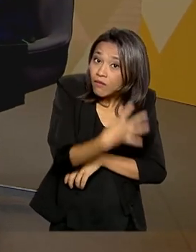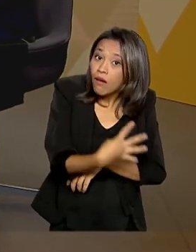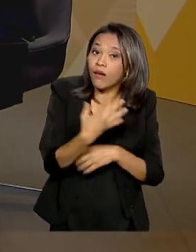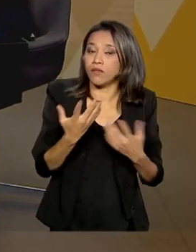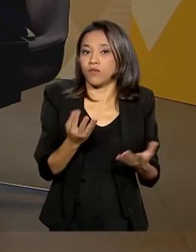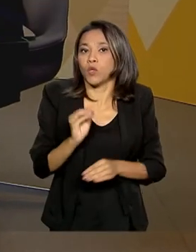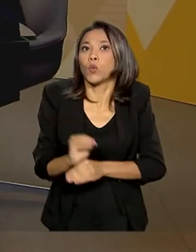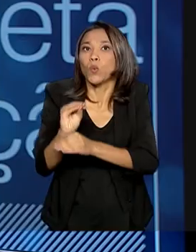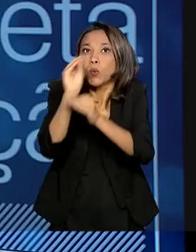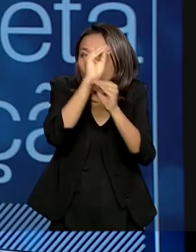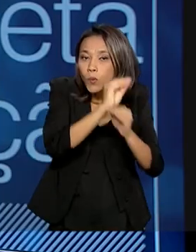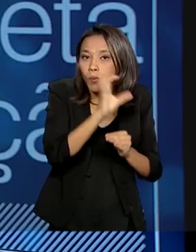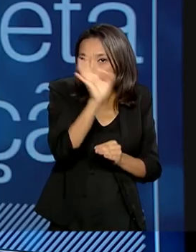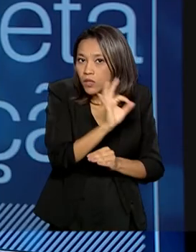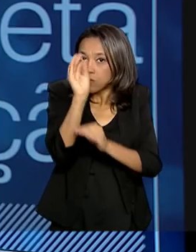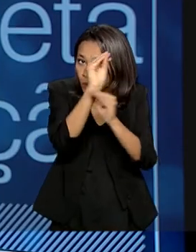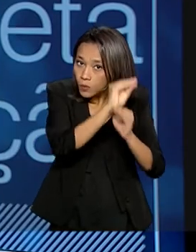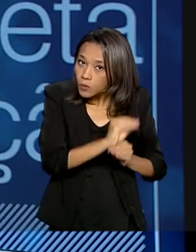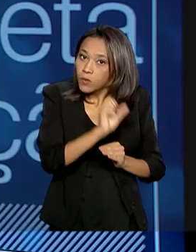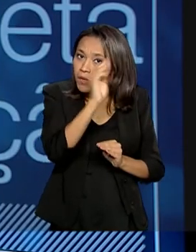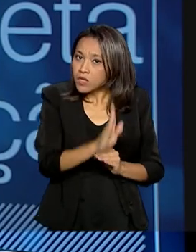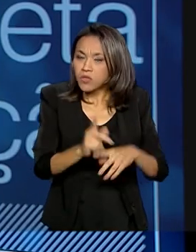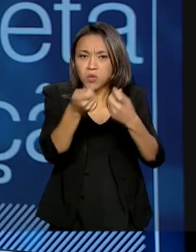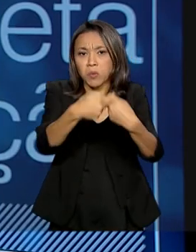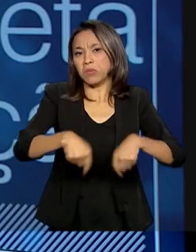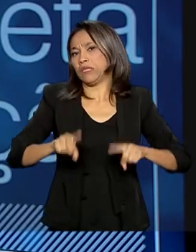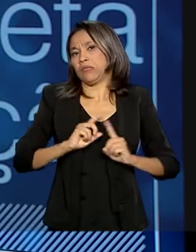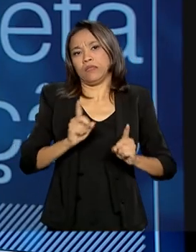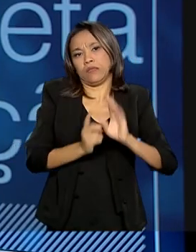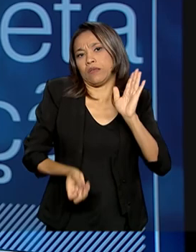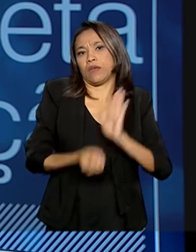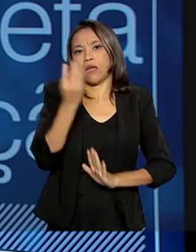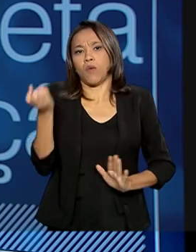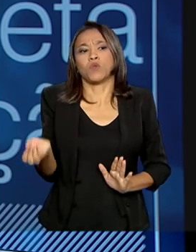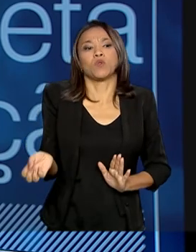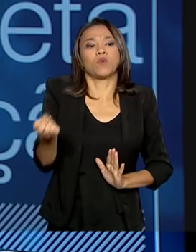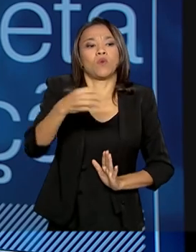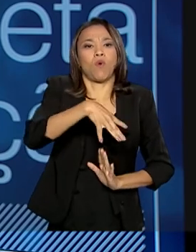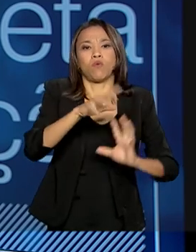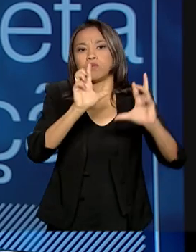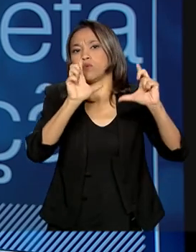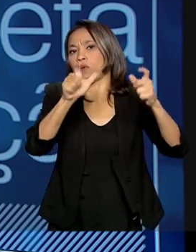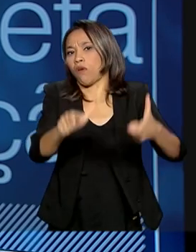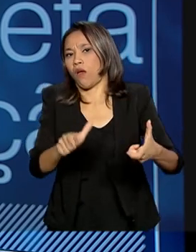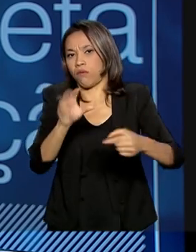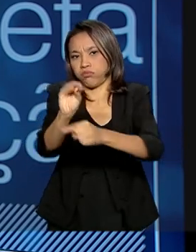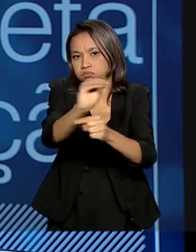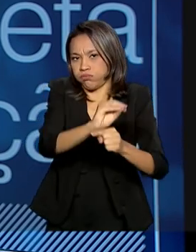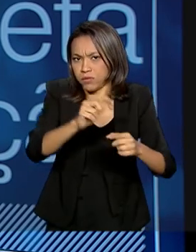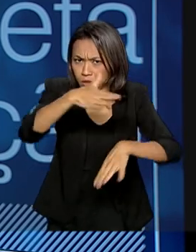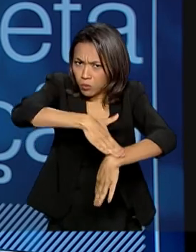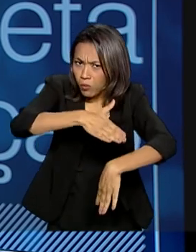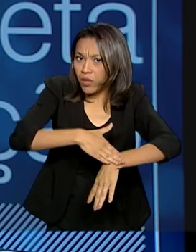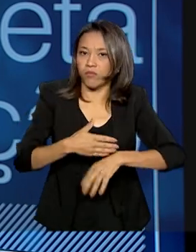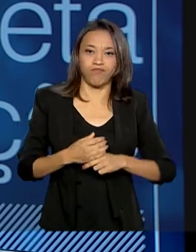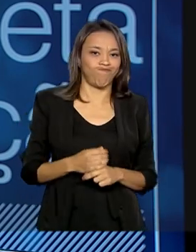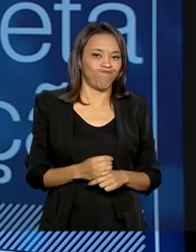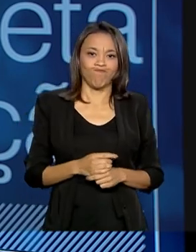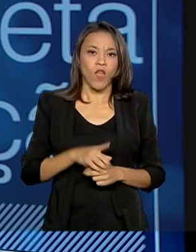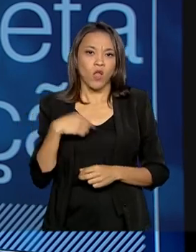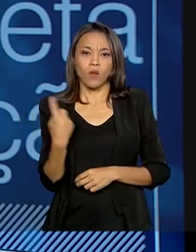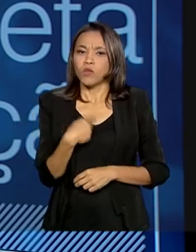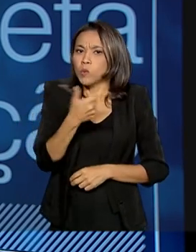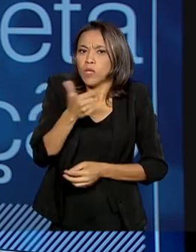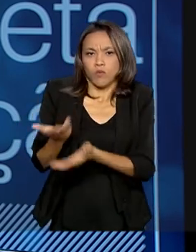preservadas no Brasil. Então, não há uma necessidade de criarmos novas unidades nesse momento. Nós não temos um